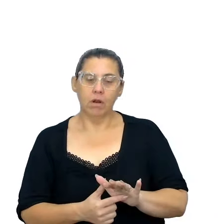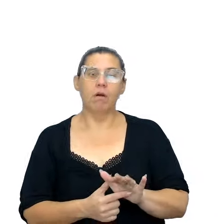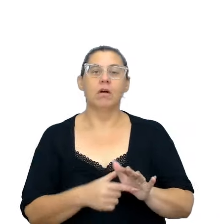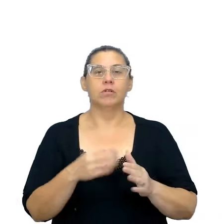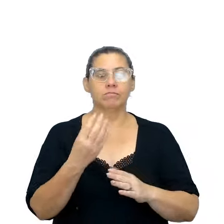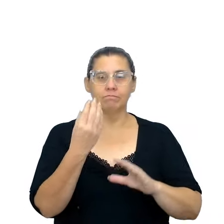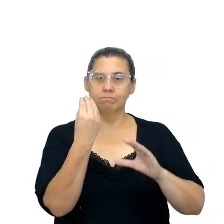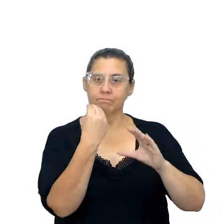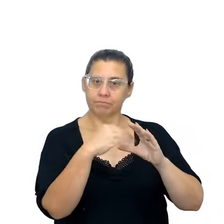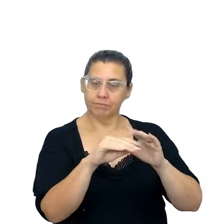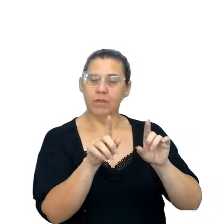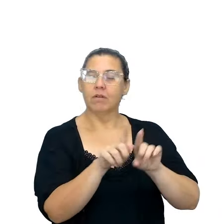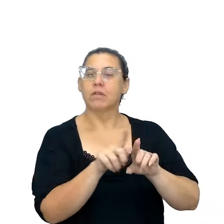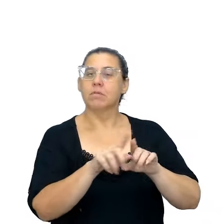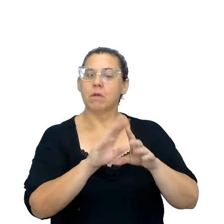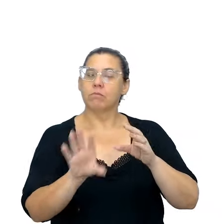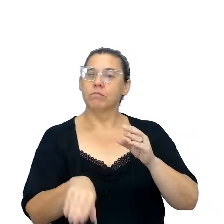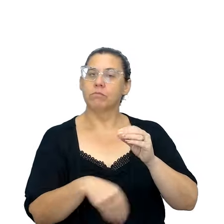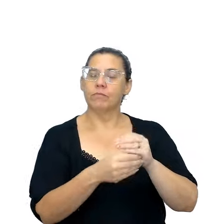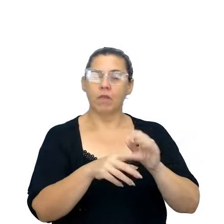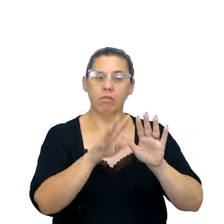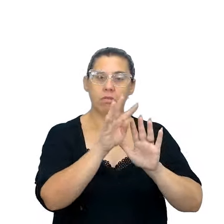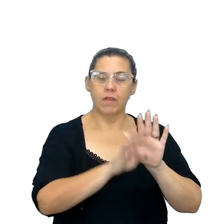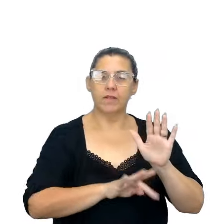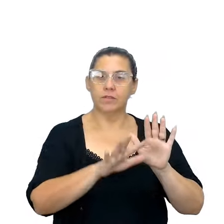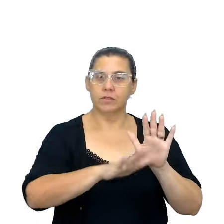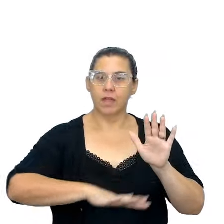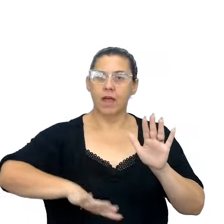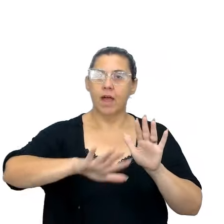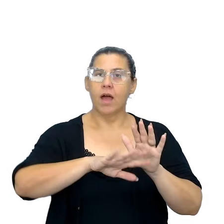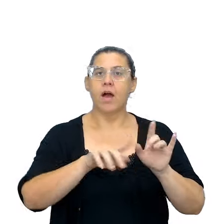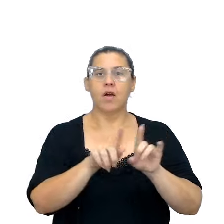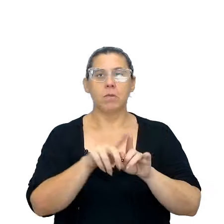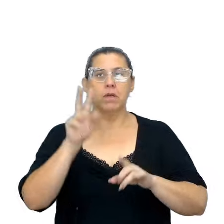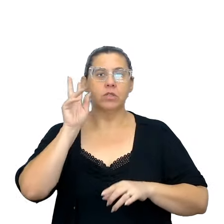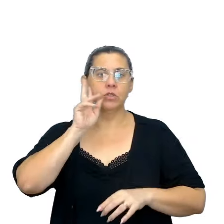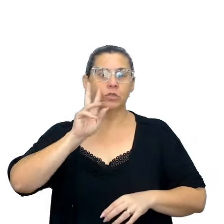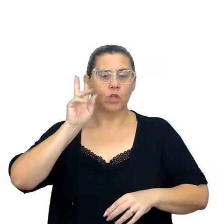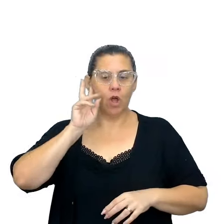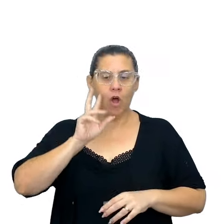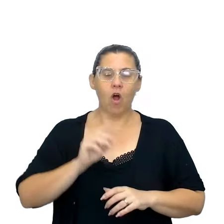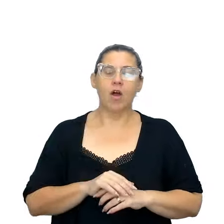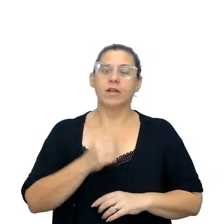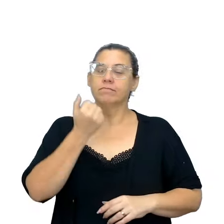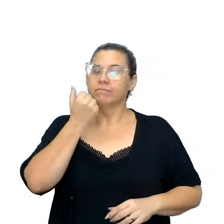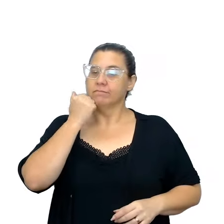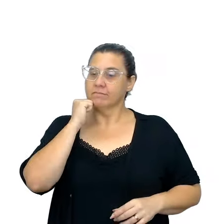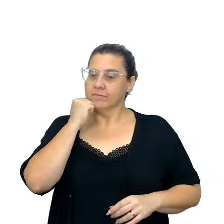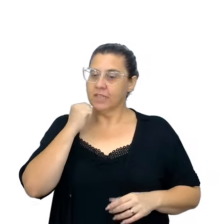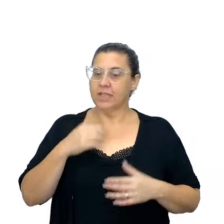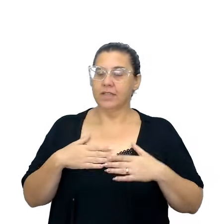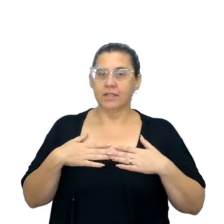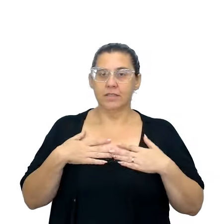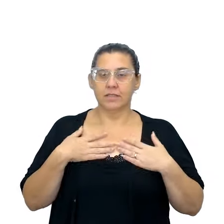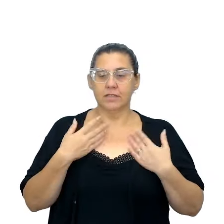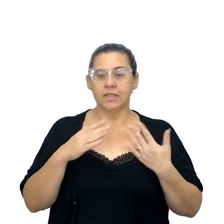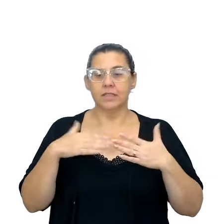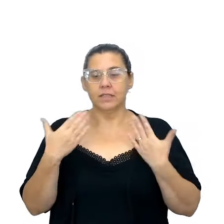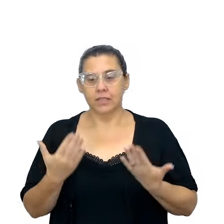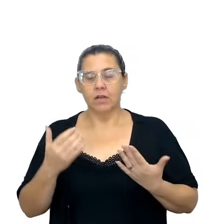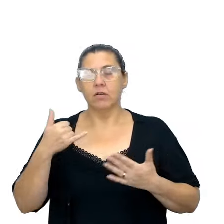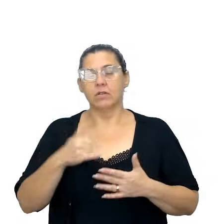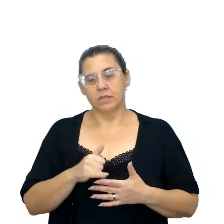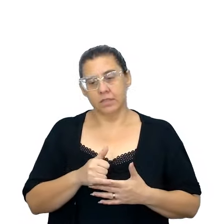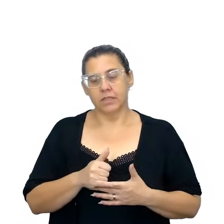de textos científicos, de textos da área, ou pode ser da história, da ciência, né, então, assim, de certa forma,